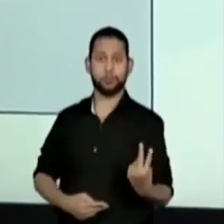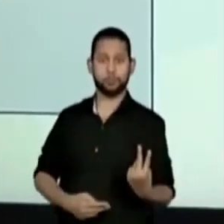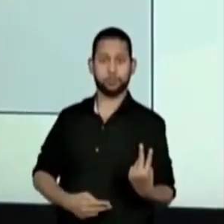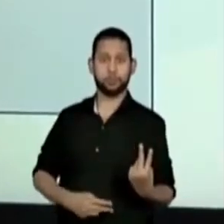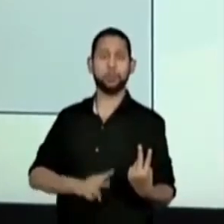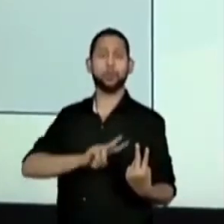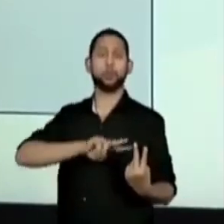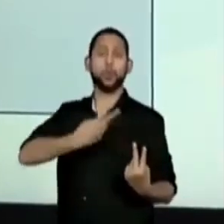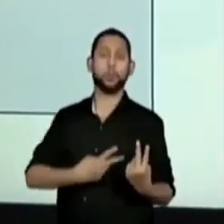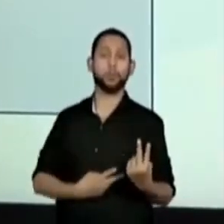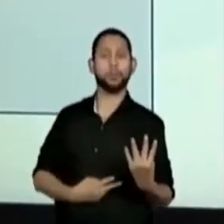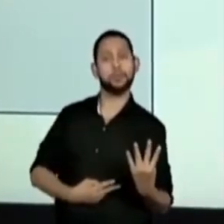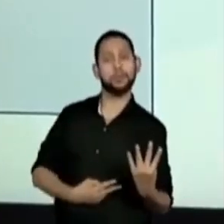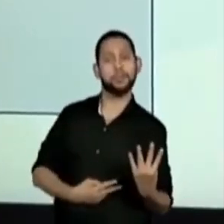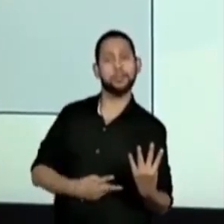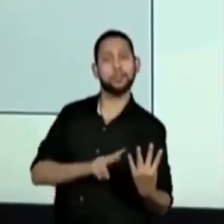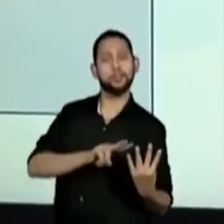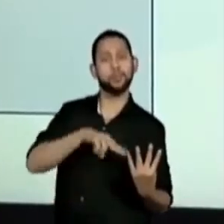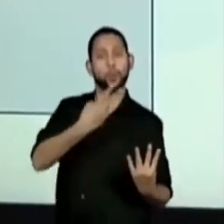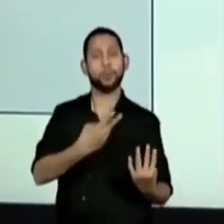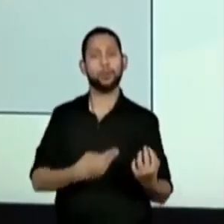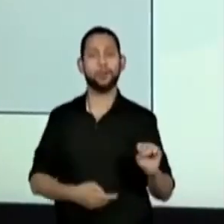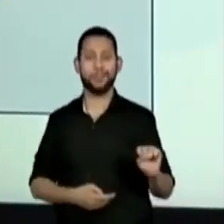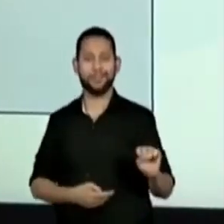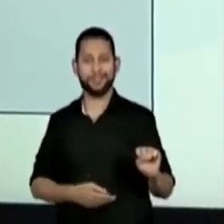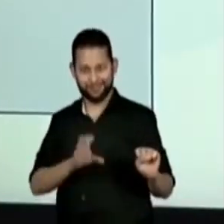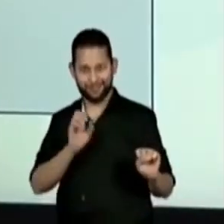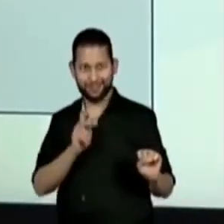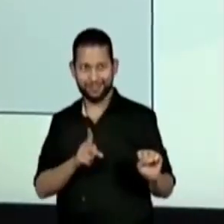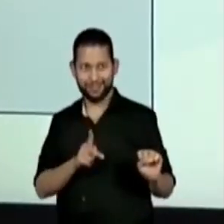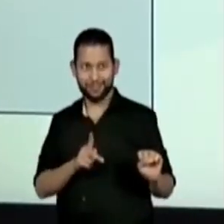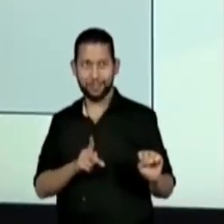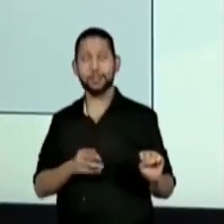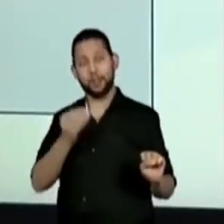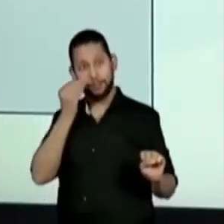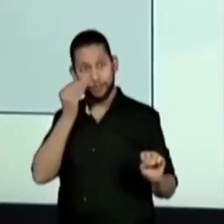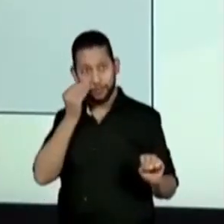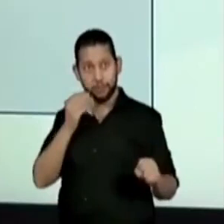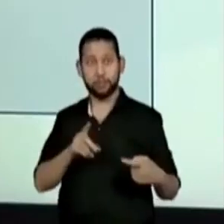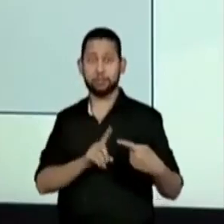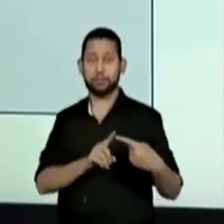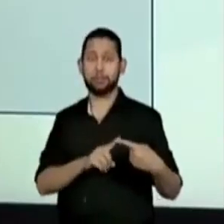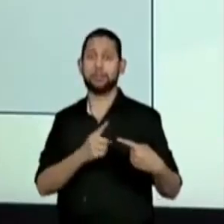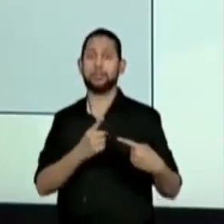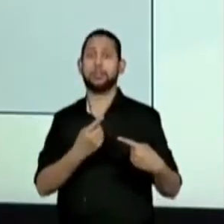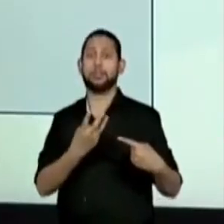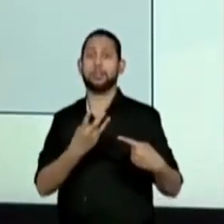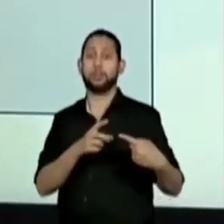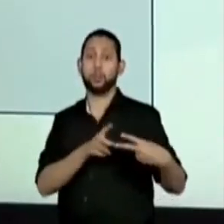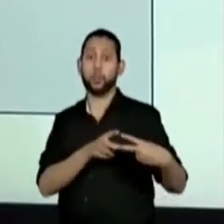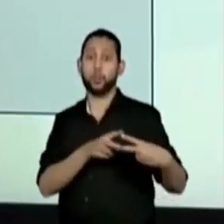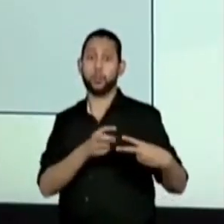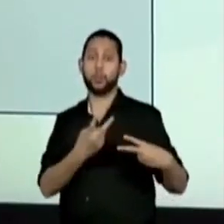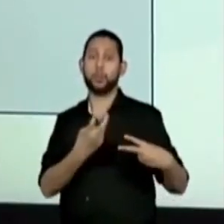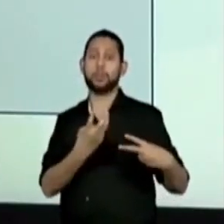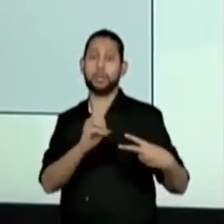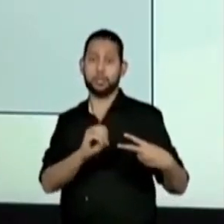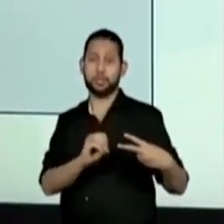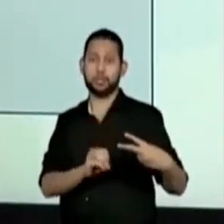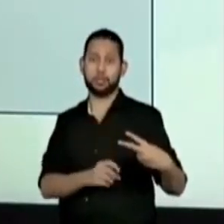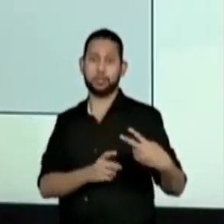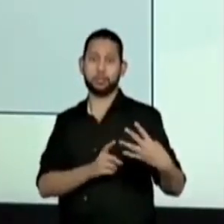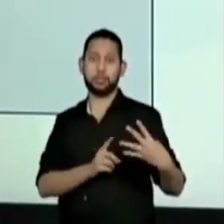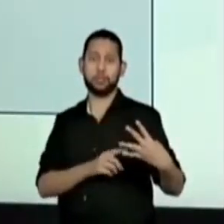Que pode ser 30 mais 30 ou 30 vezes 2. Que é igual a 60.